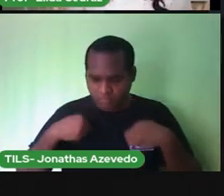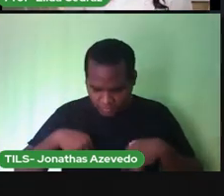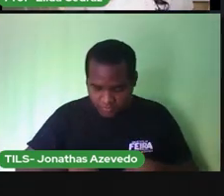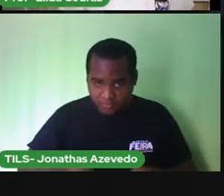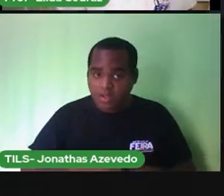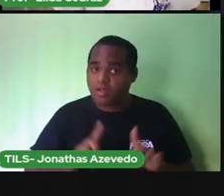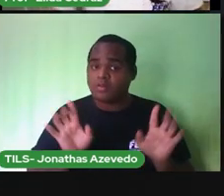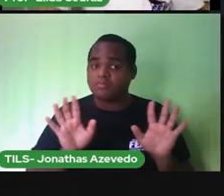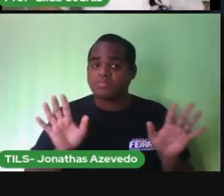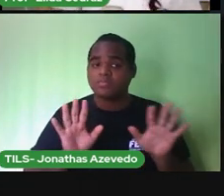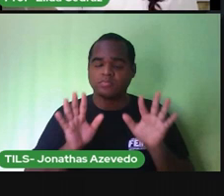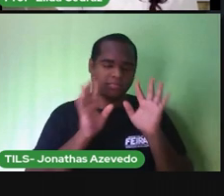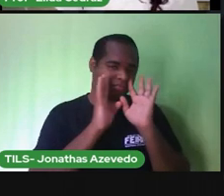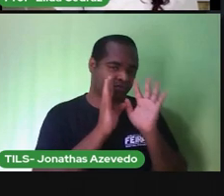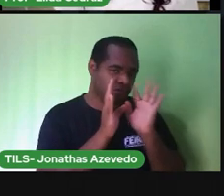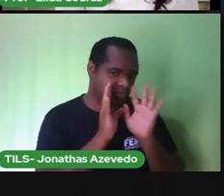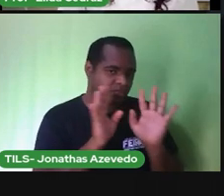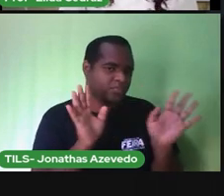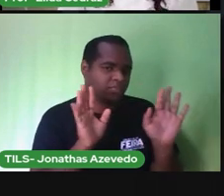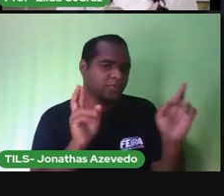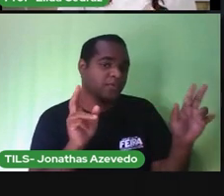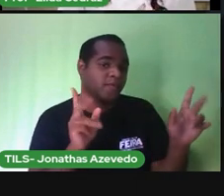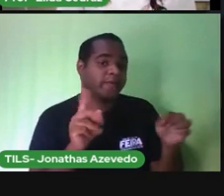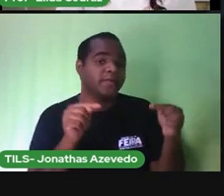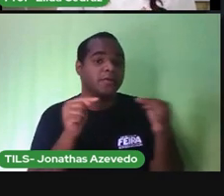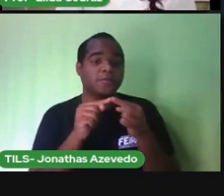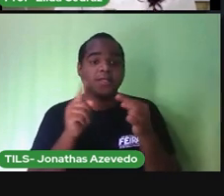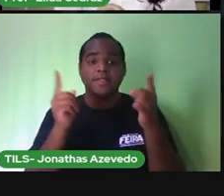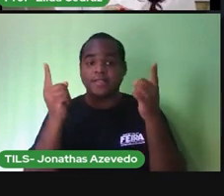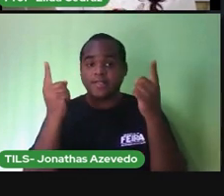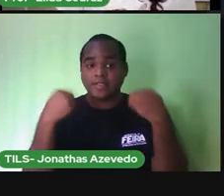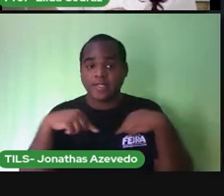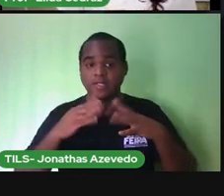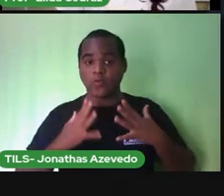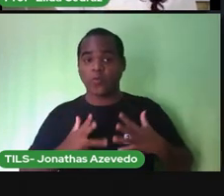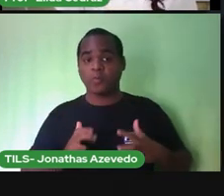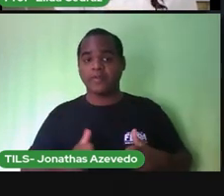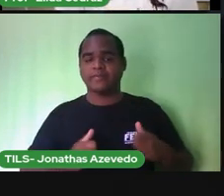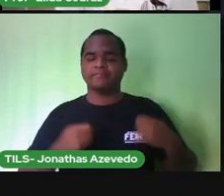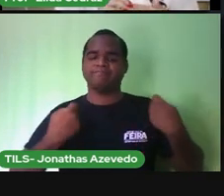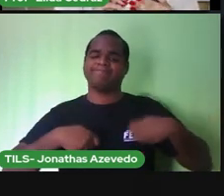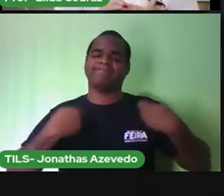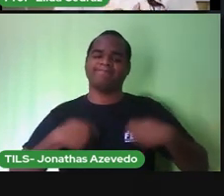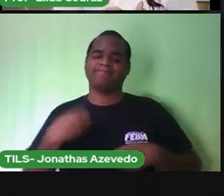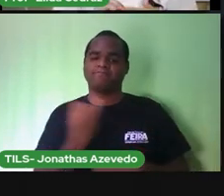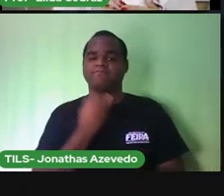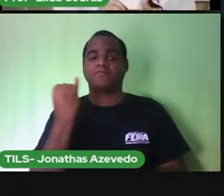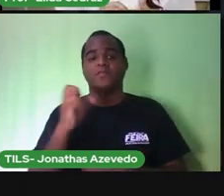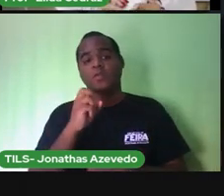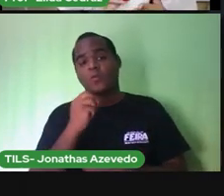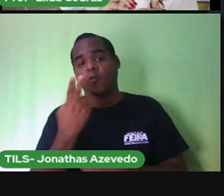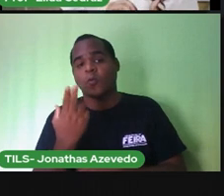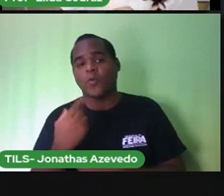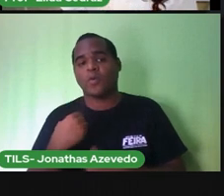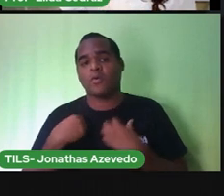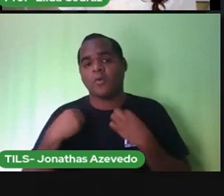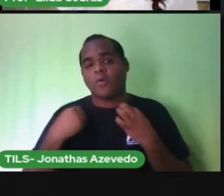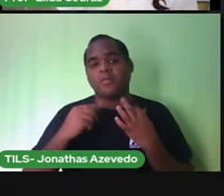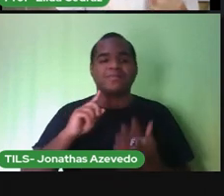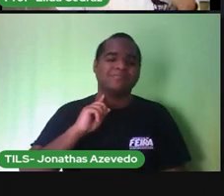Preste atenção. É quando a gente não faz a higienização do corpo direito ou usa roupas